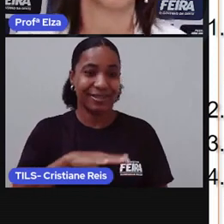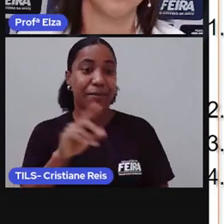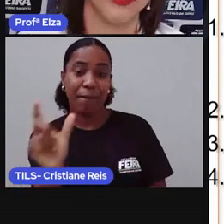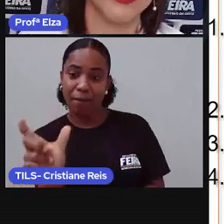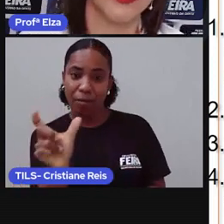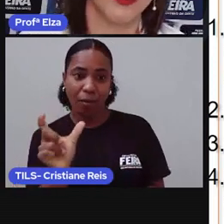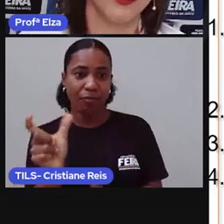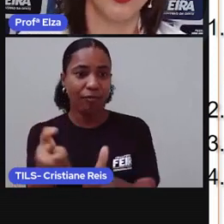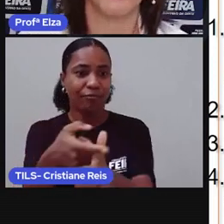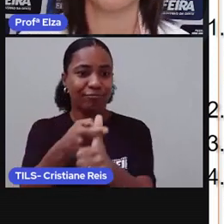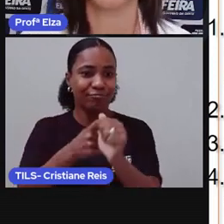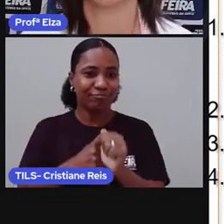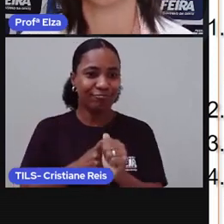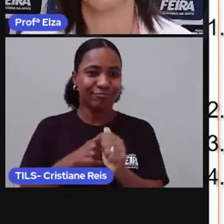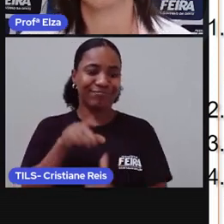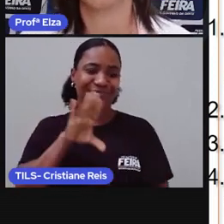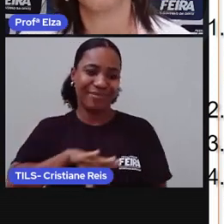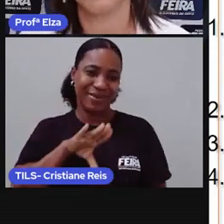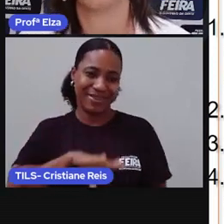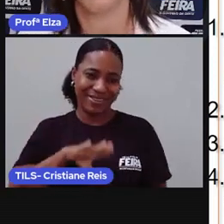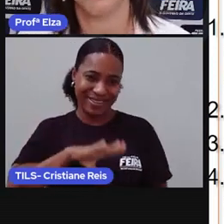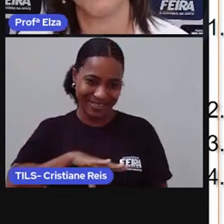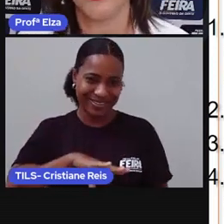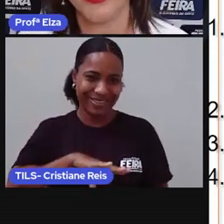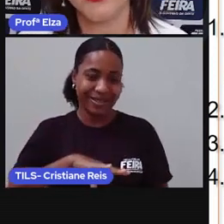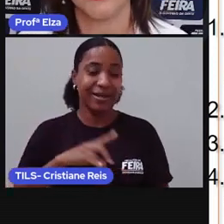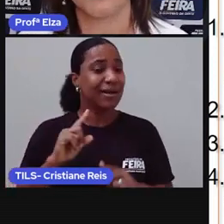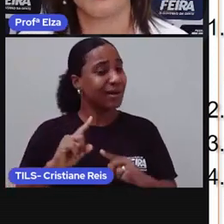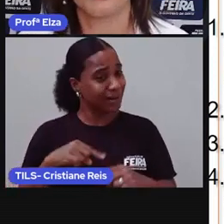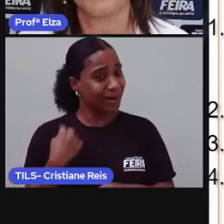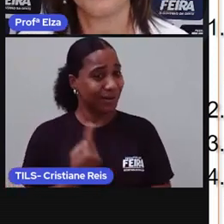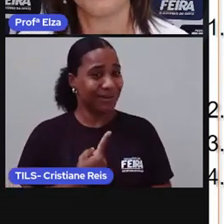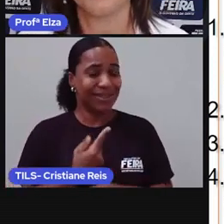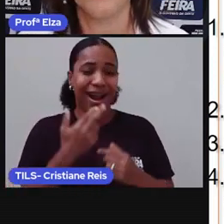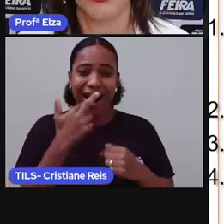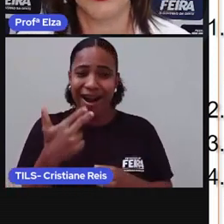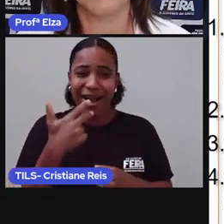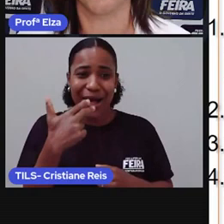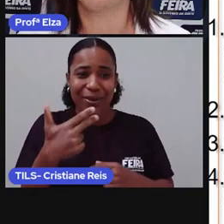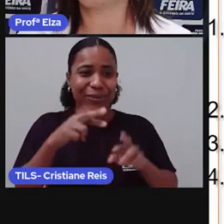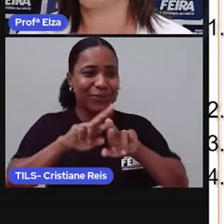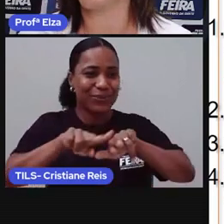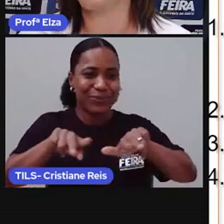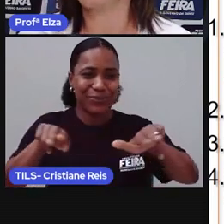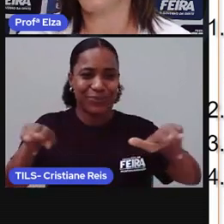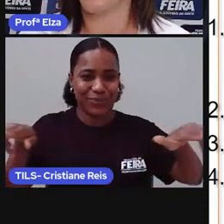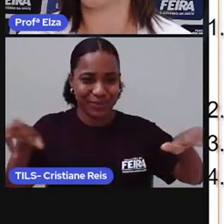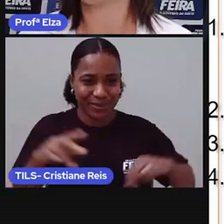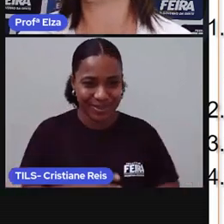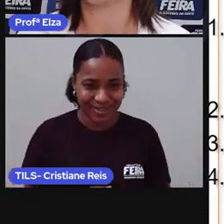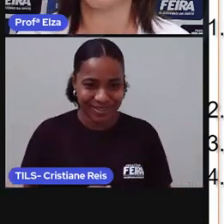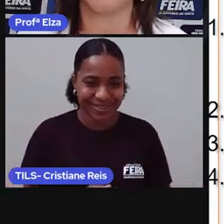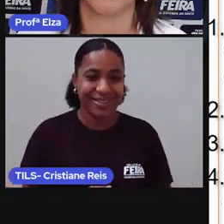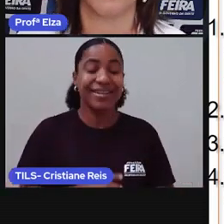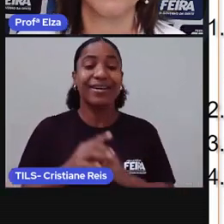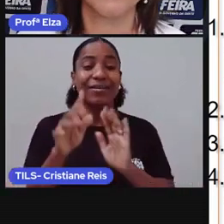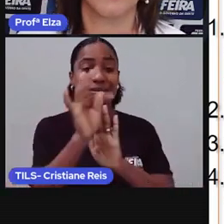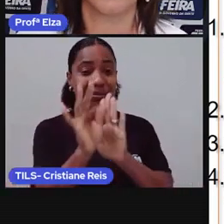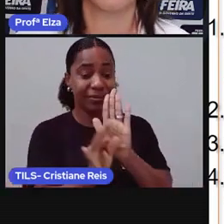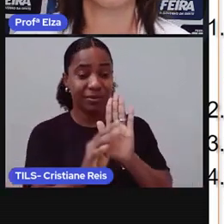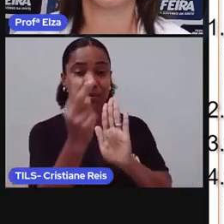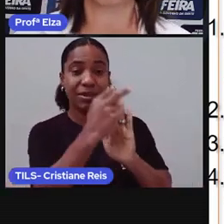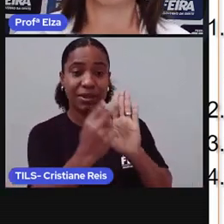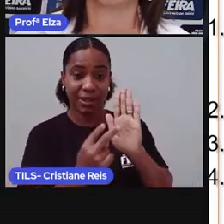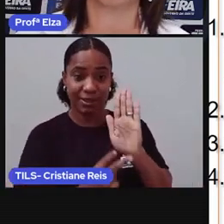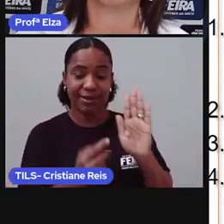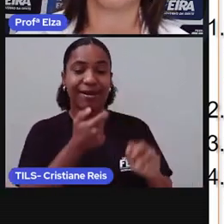outras línguas. Porque a nossa língua também é diversa. Então, primeiro, ao ler o texto em inglês,